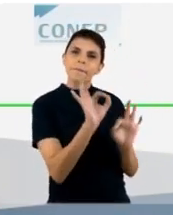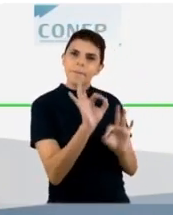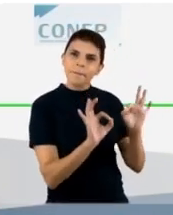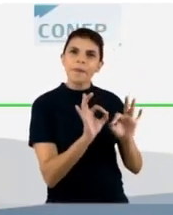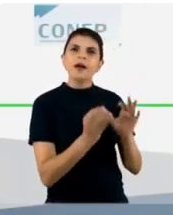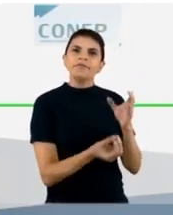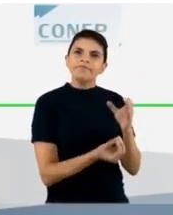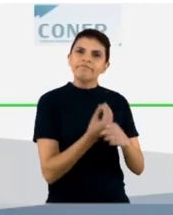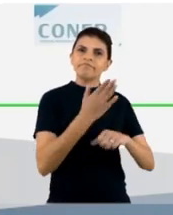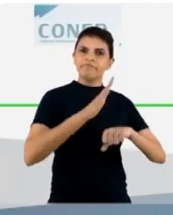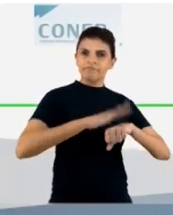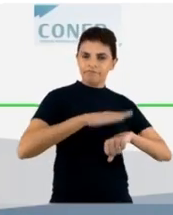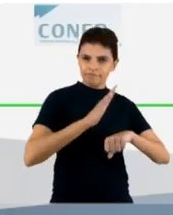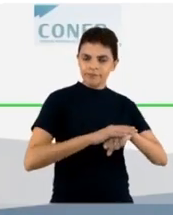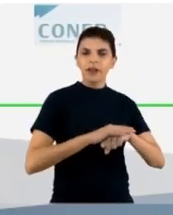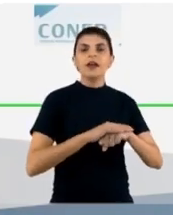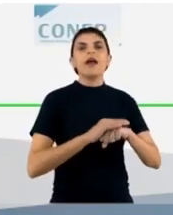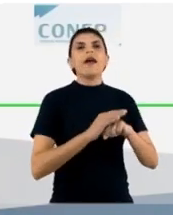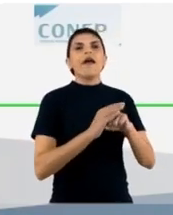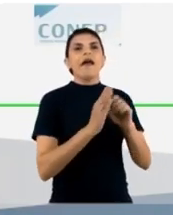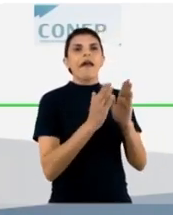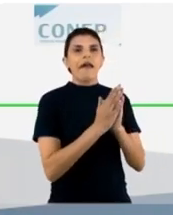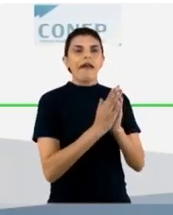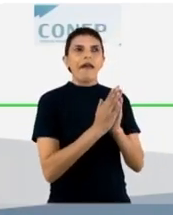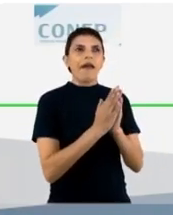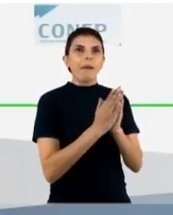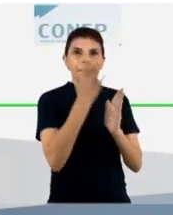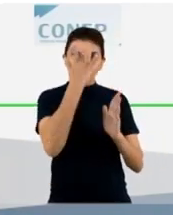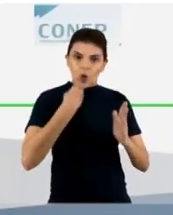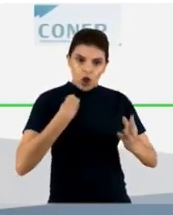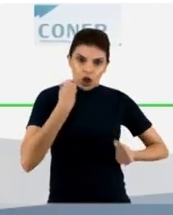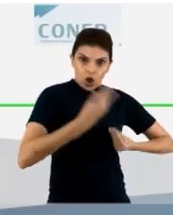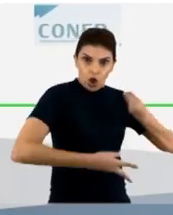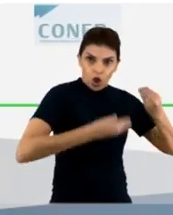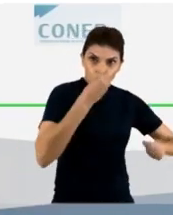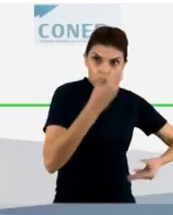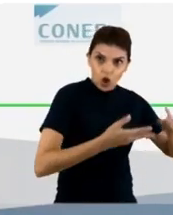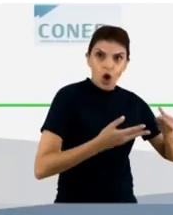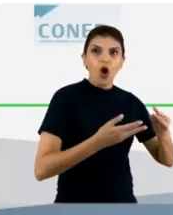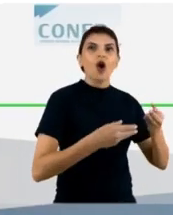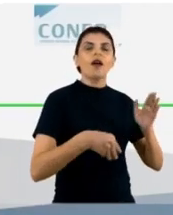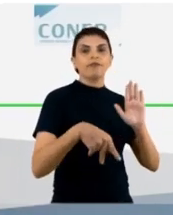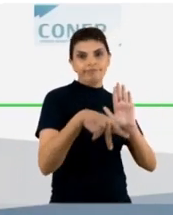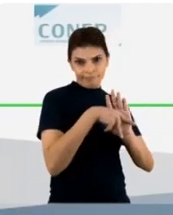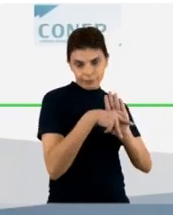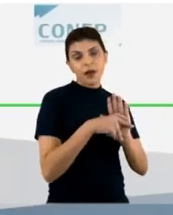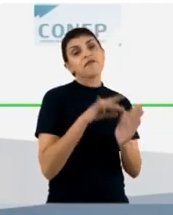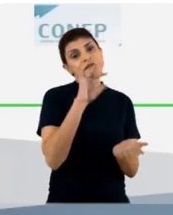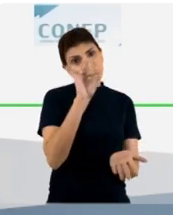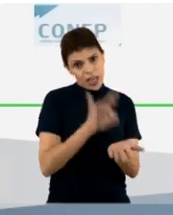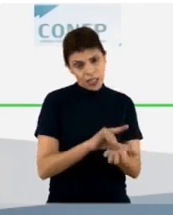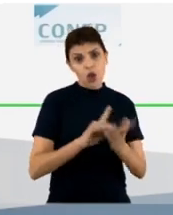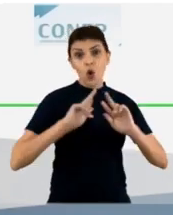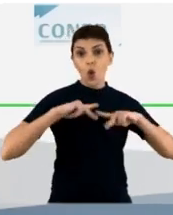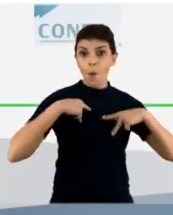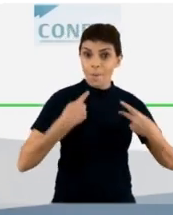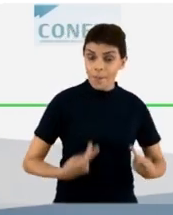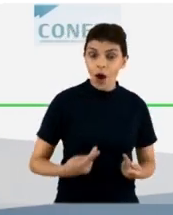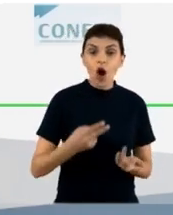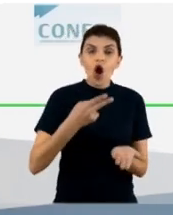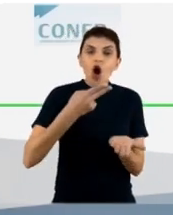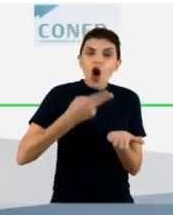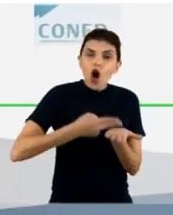biblioteca a partir de anticorpos monoclonais humanos, na verdade, a partir do código